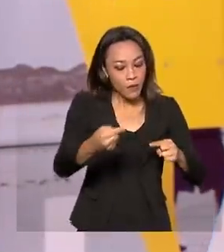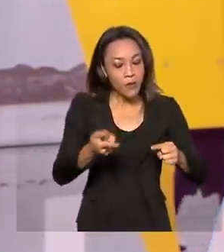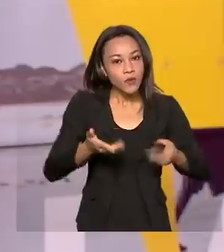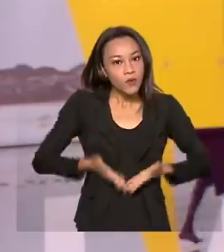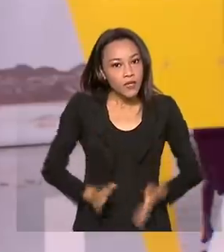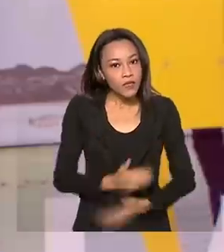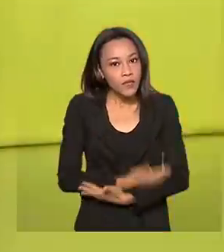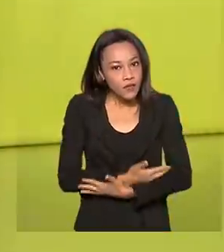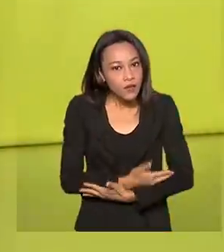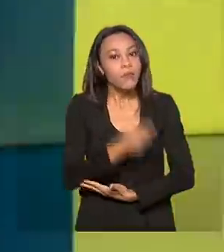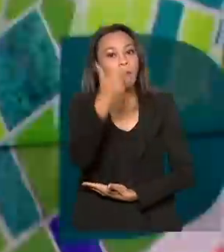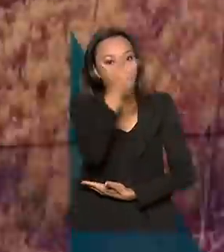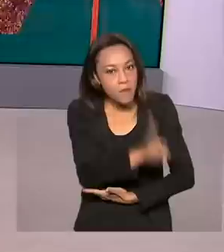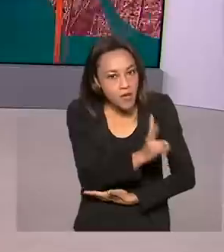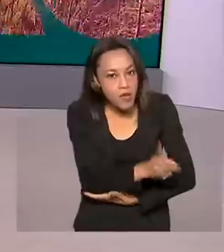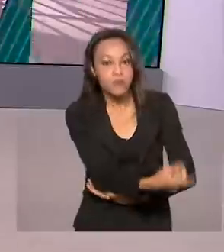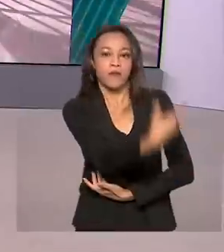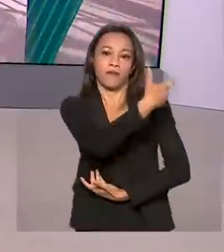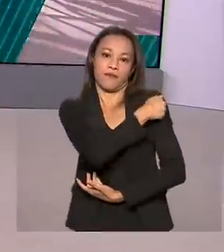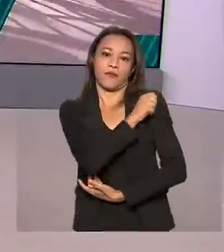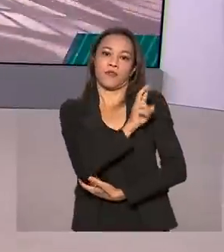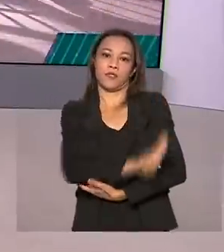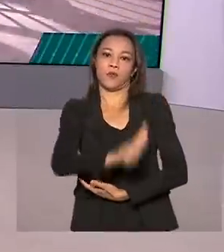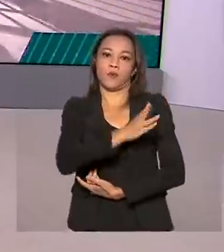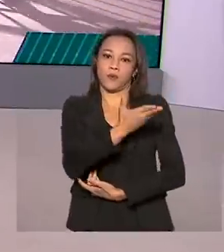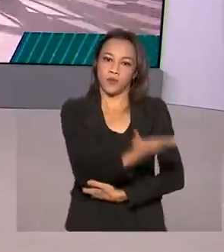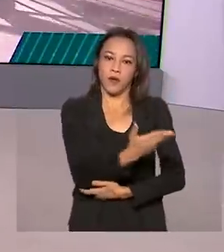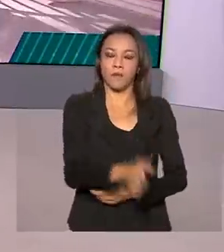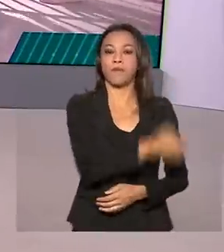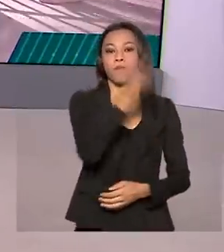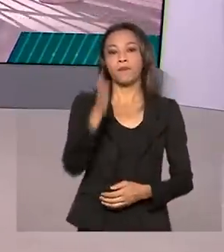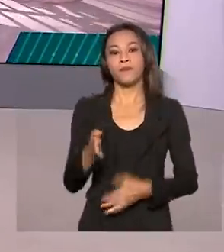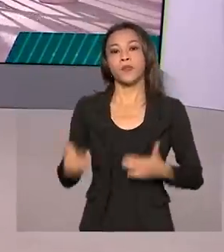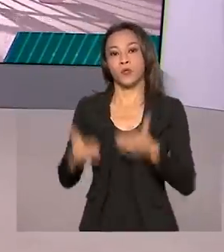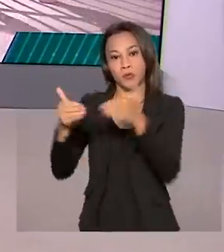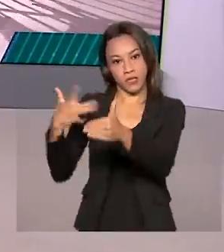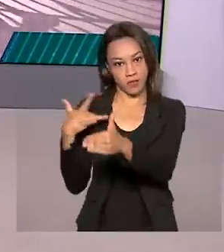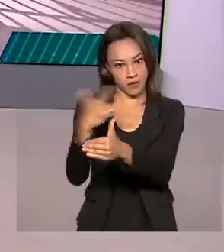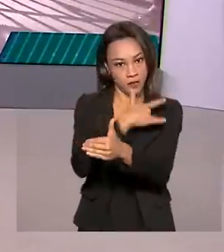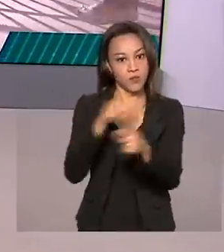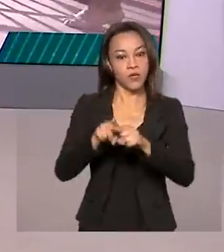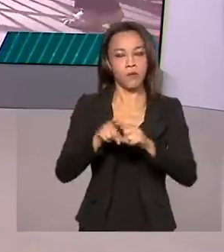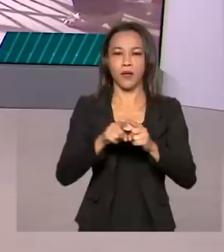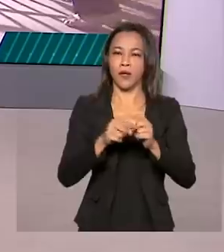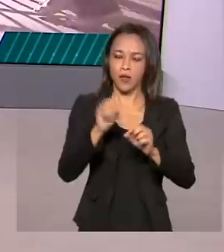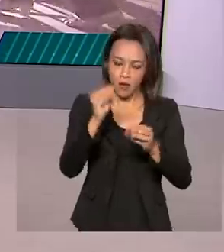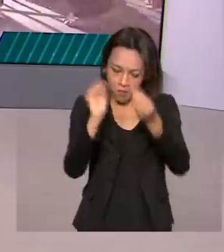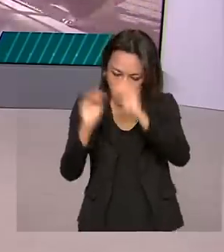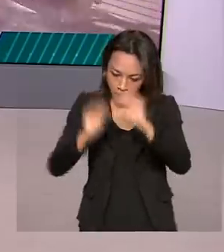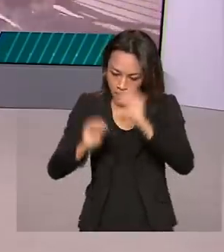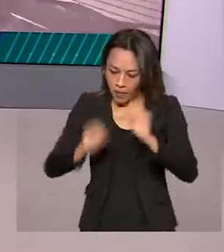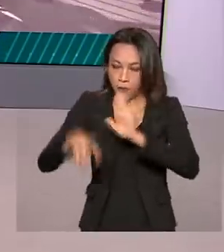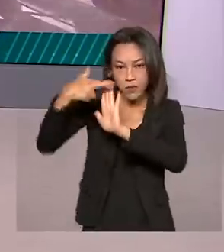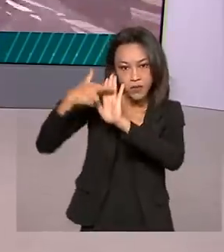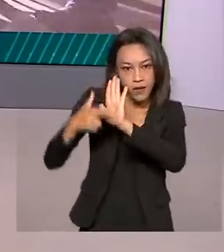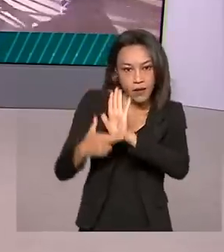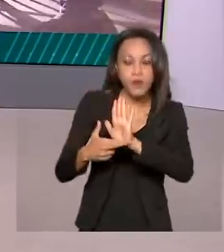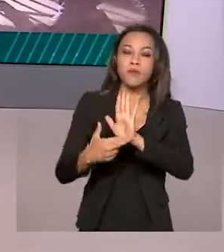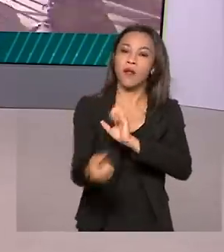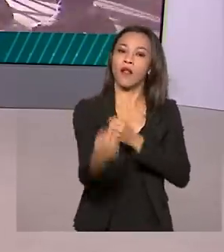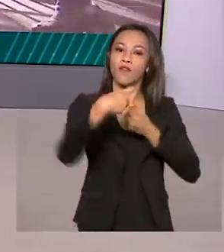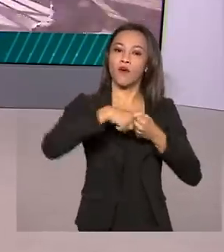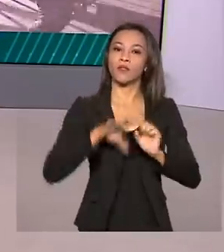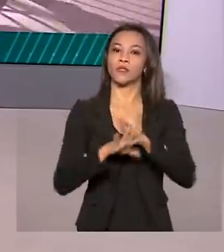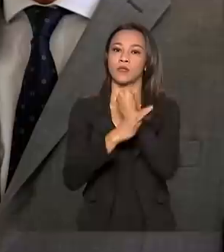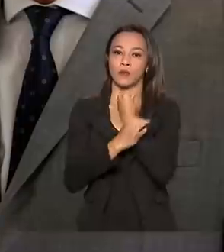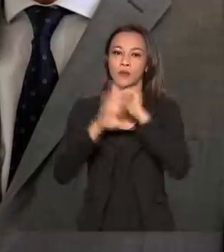imunização com essa mesma vacina. E o Ministério da Saúde também elabora uma portaria com orientações para o retorno seguro